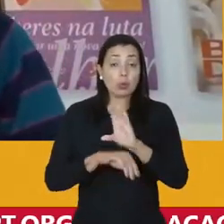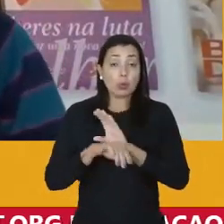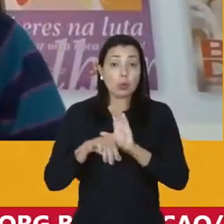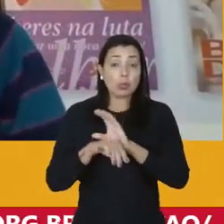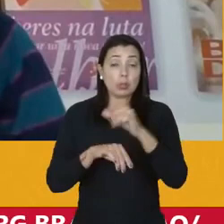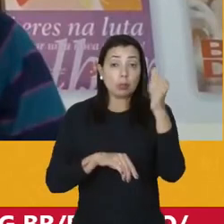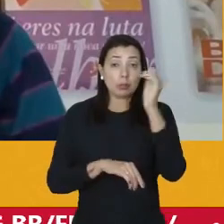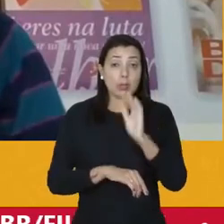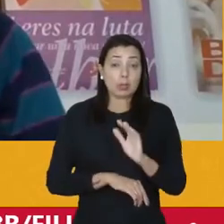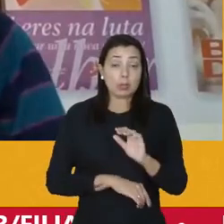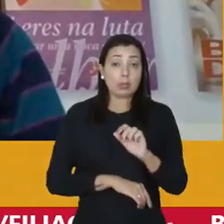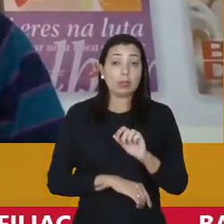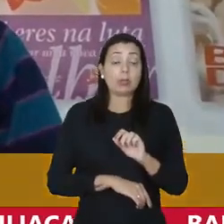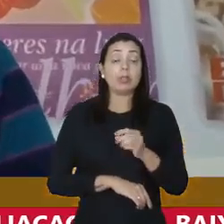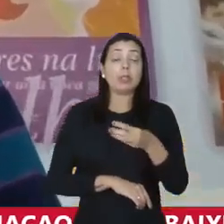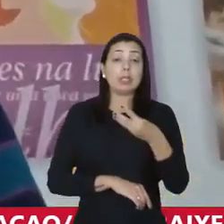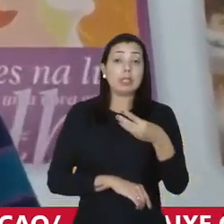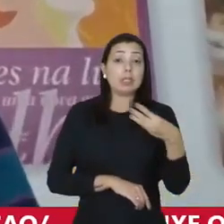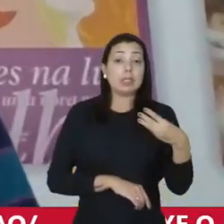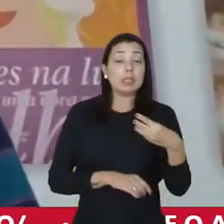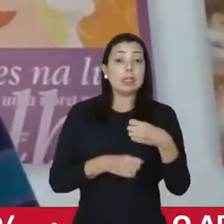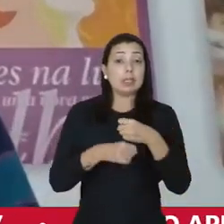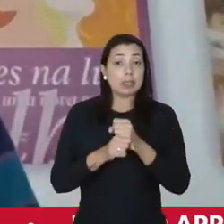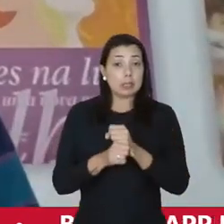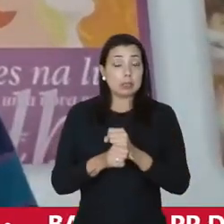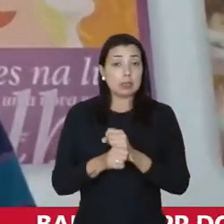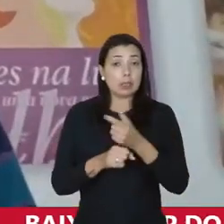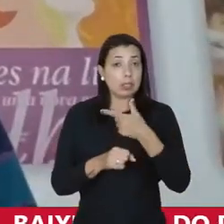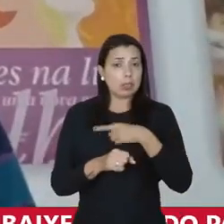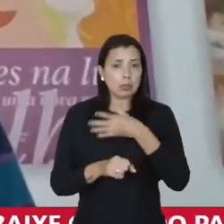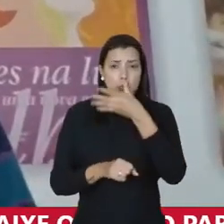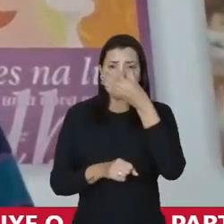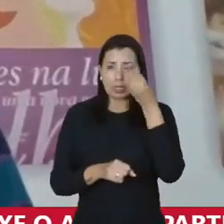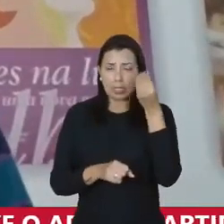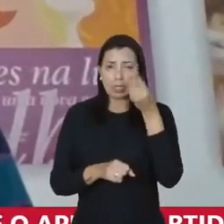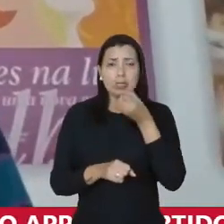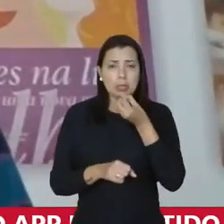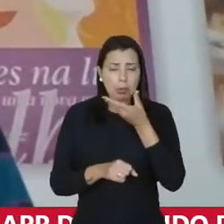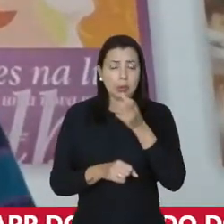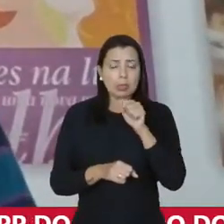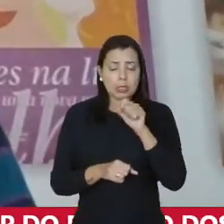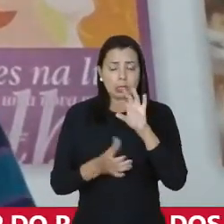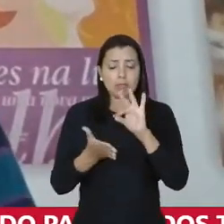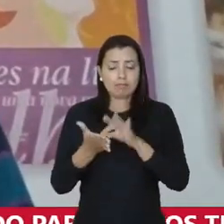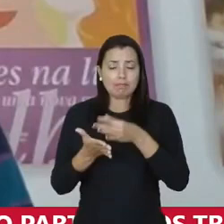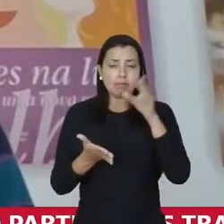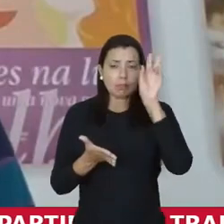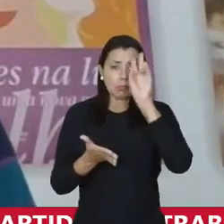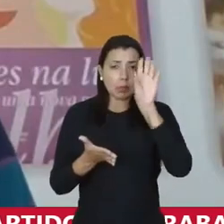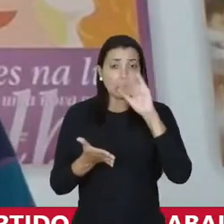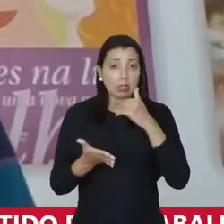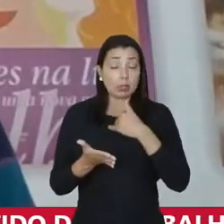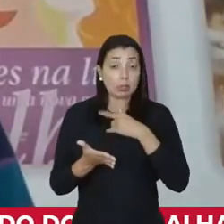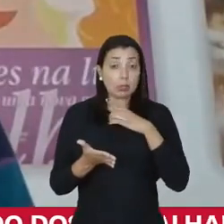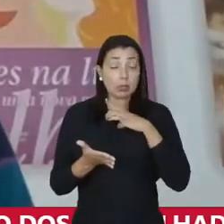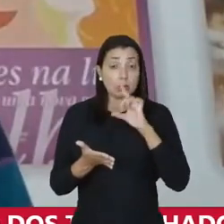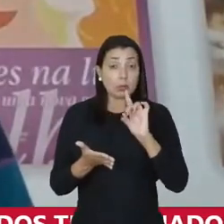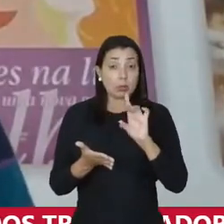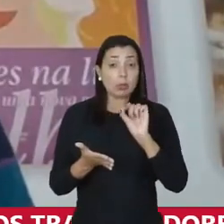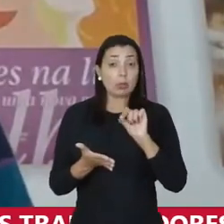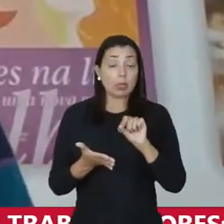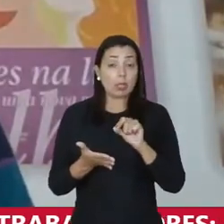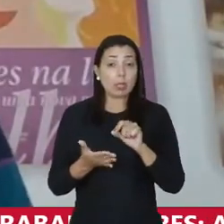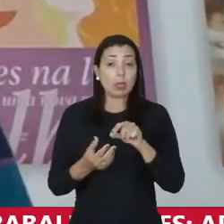brasileira fez 33 anos. E eu não esqueço, e é muito bom a gente registrar, que nós tínhamos apenas